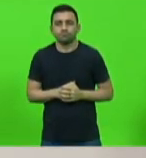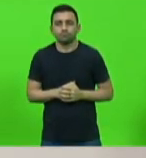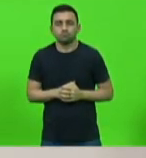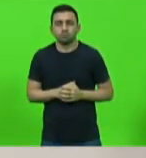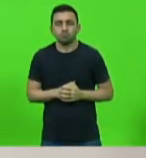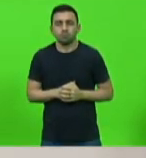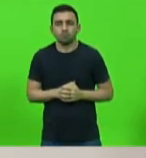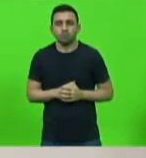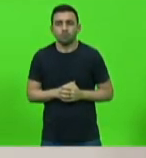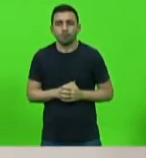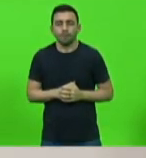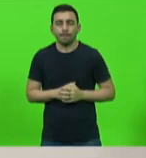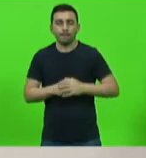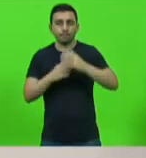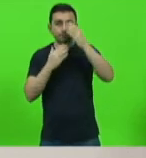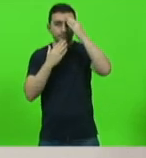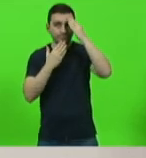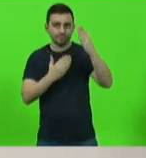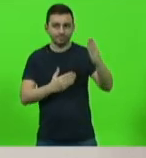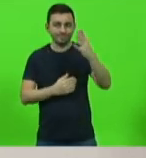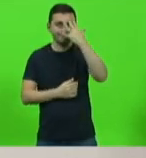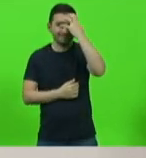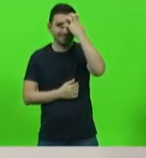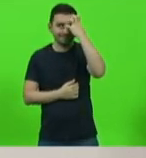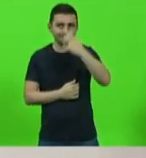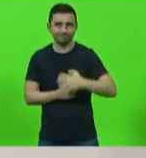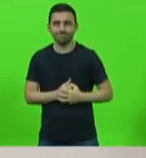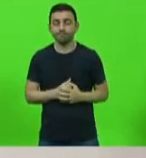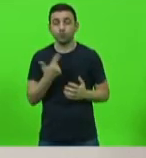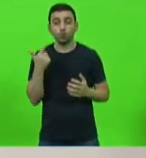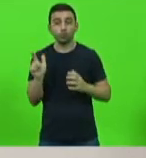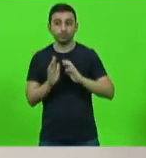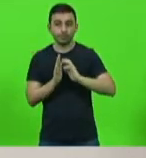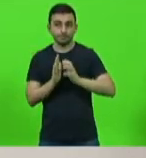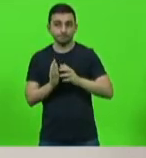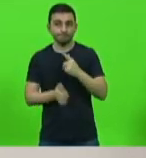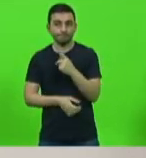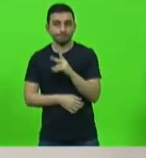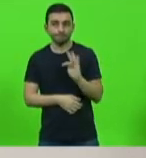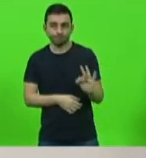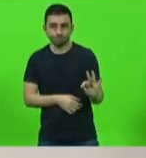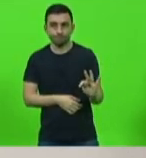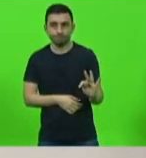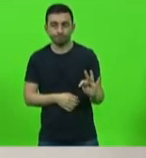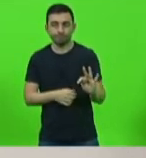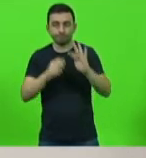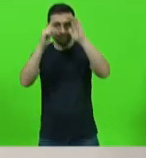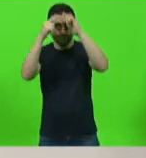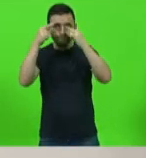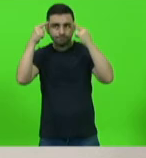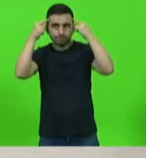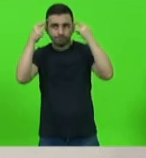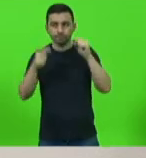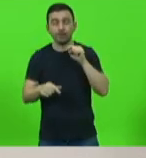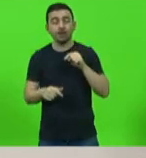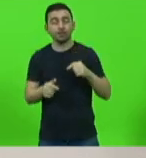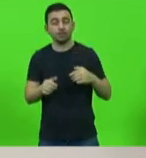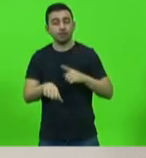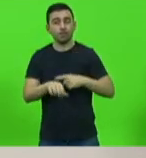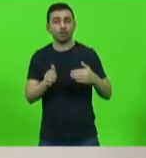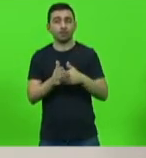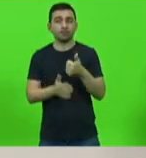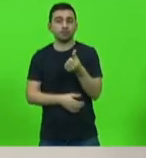obrigado deputado Ismael dos Santos próximo partido o partido dos trabalhadores Neudi Sareta deputado vossa excelência terá seis minutos